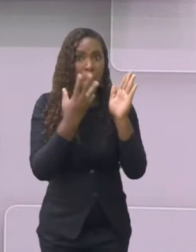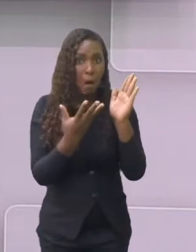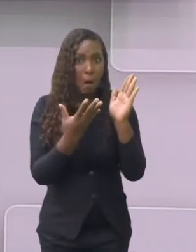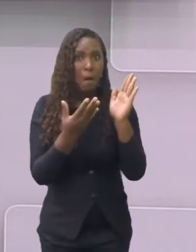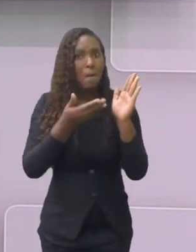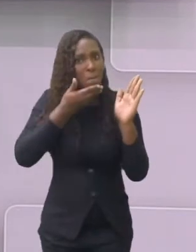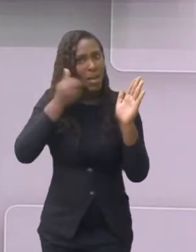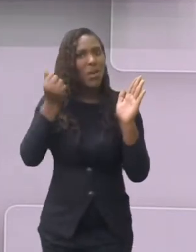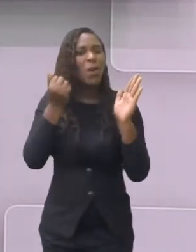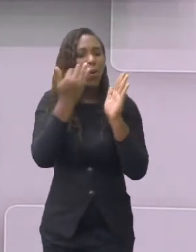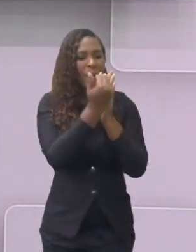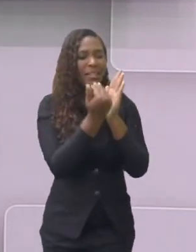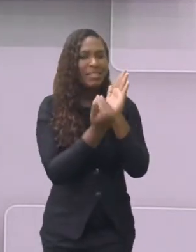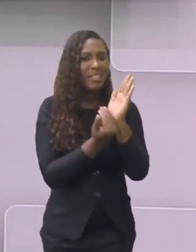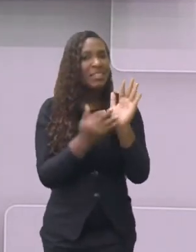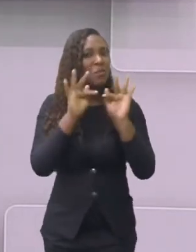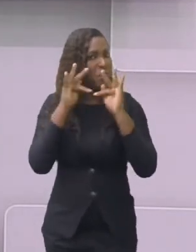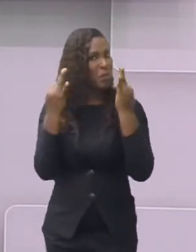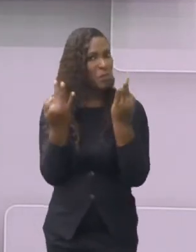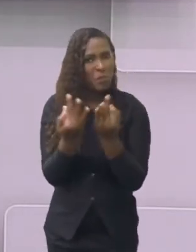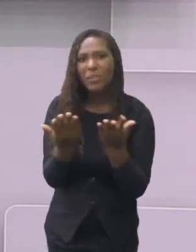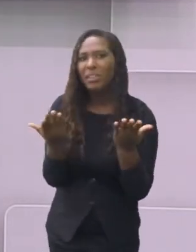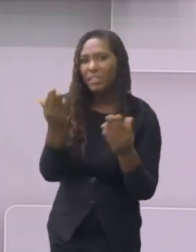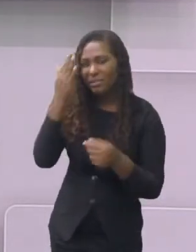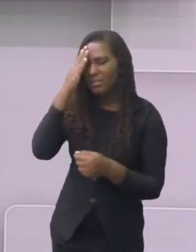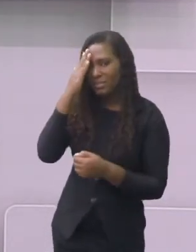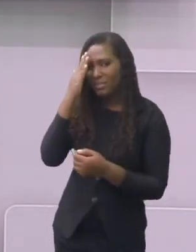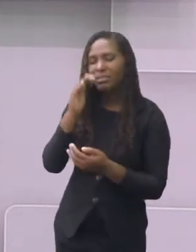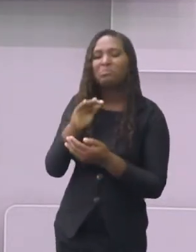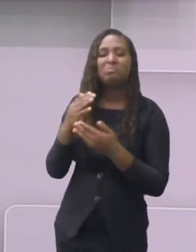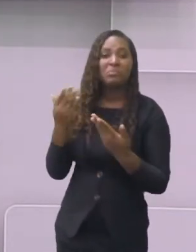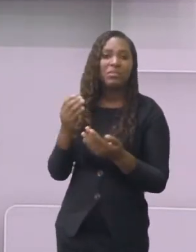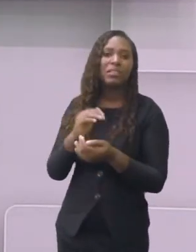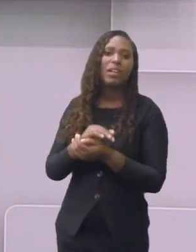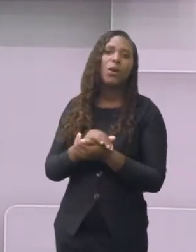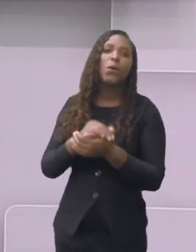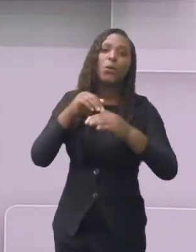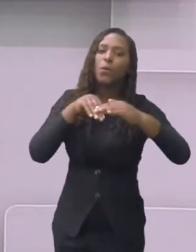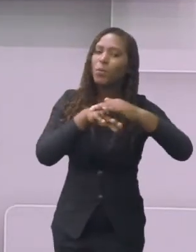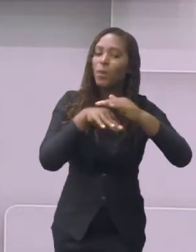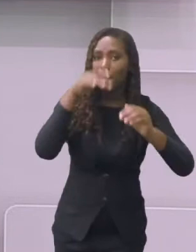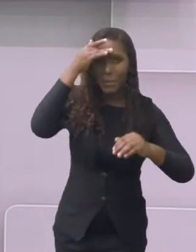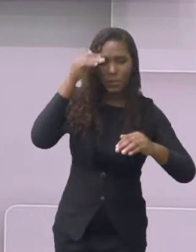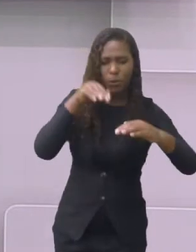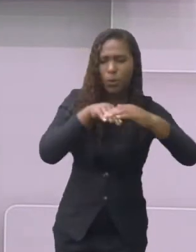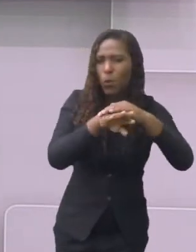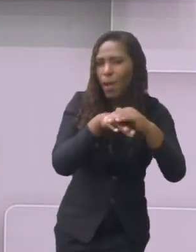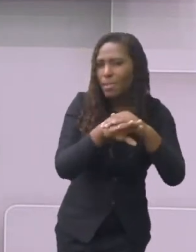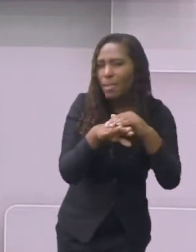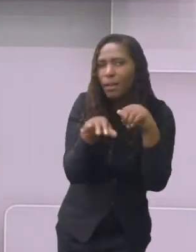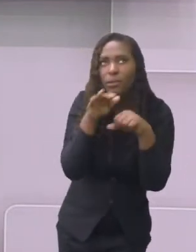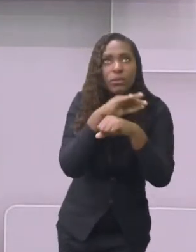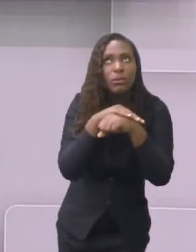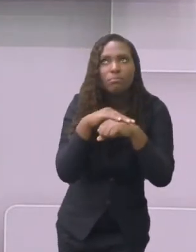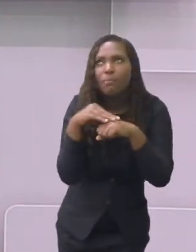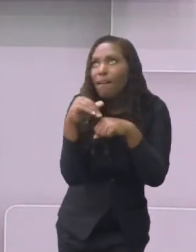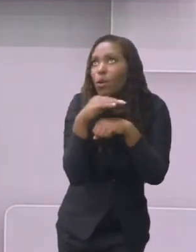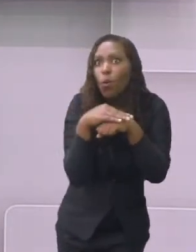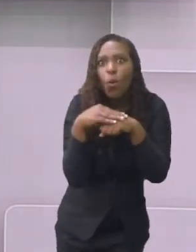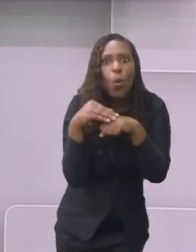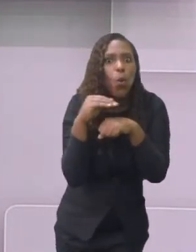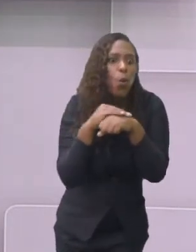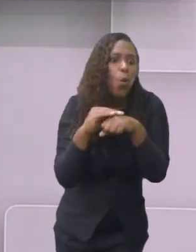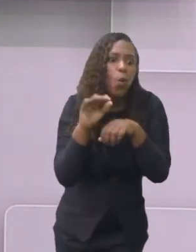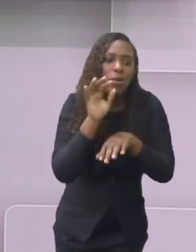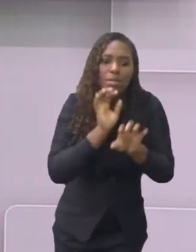tinha ali com aquela, aqueles ingredientes, né, o que precisava fazer. E geralmente você fazia